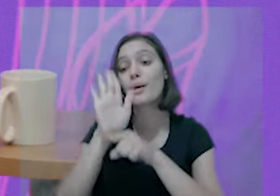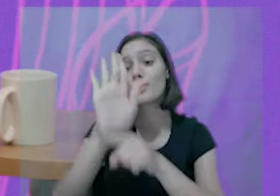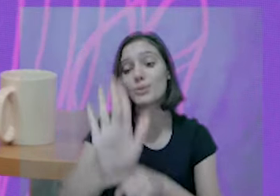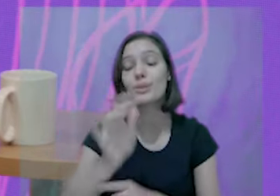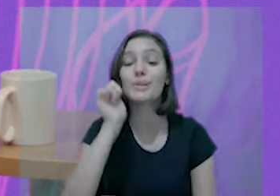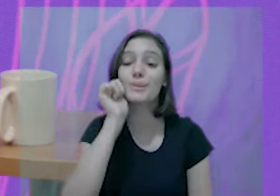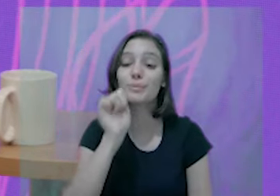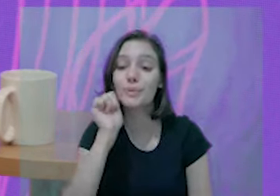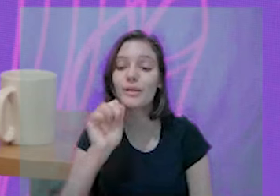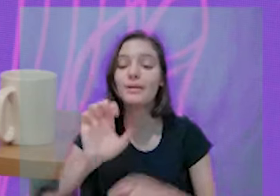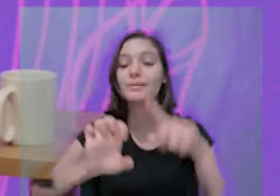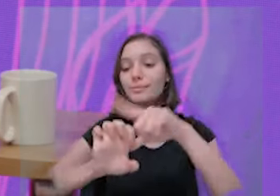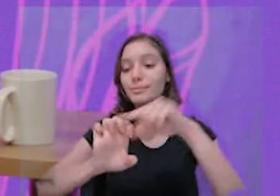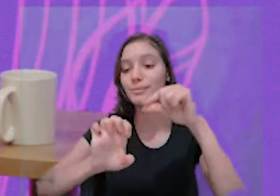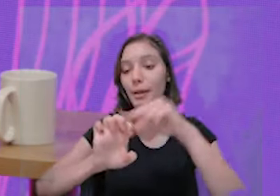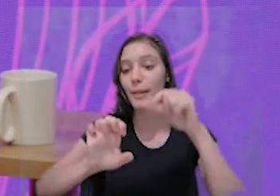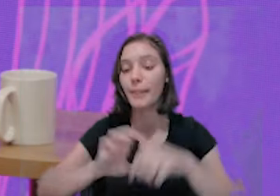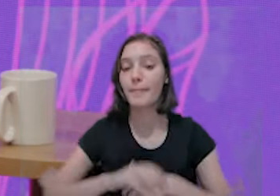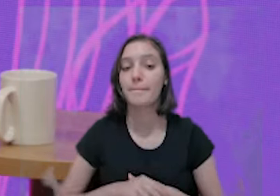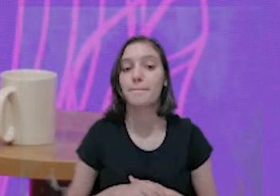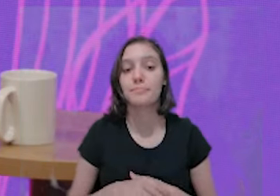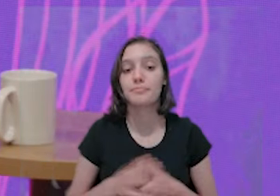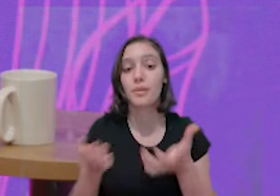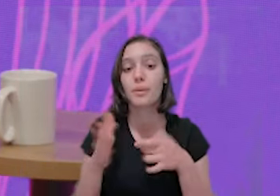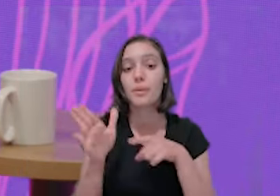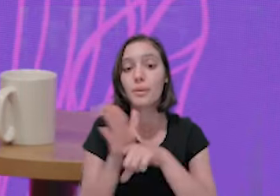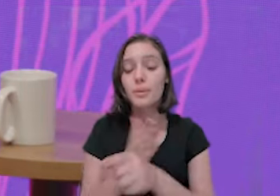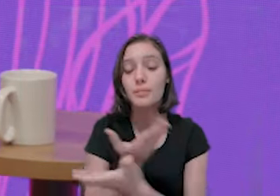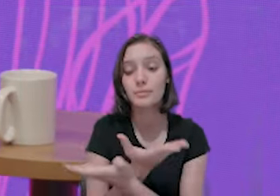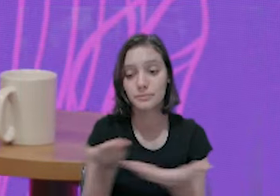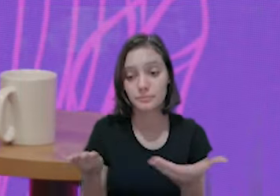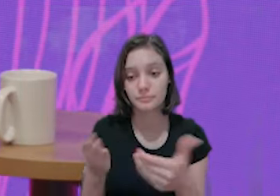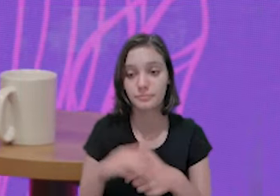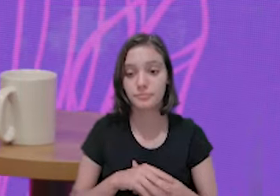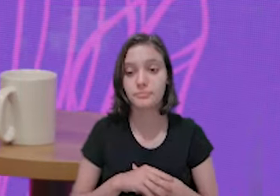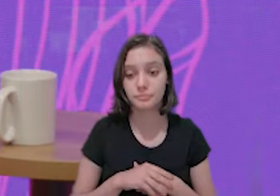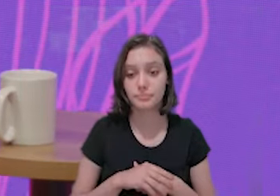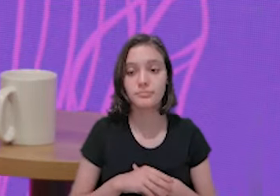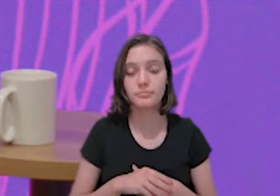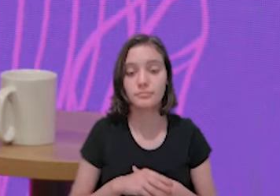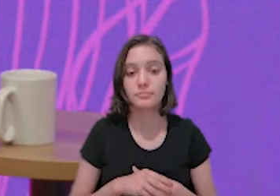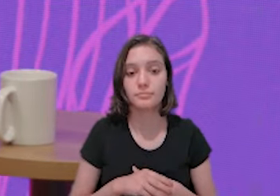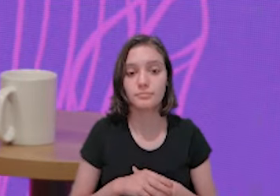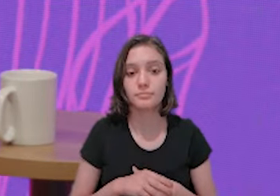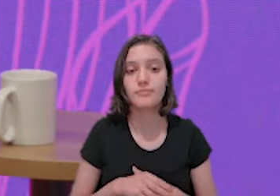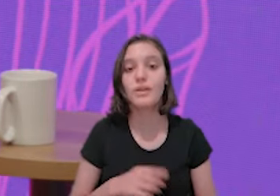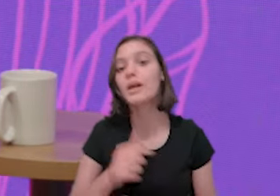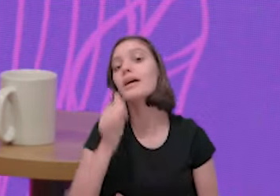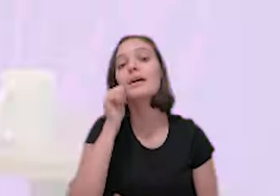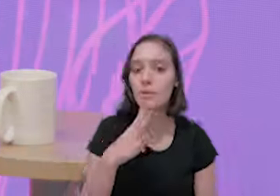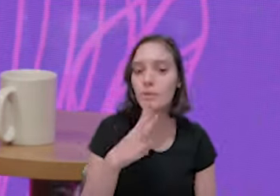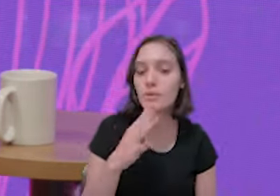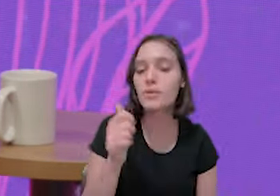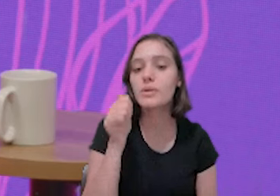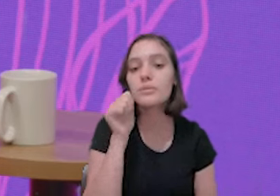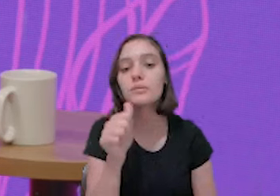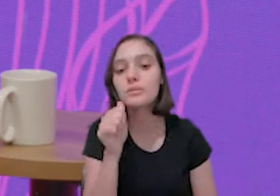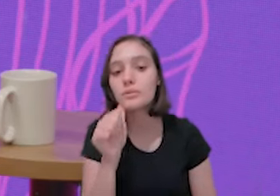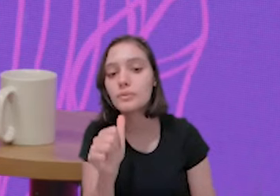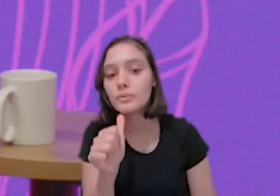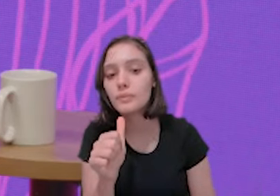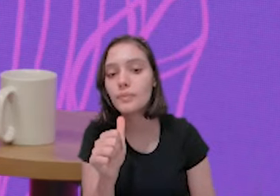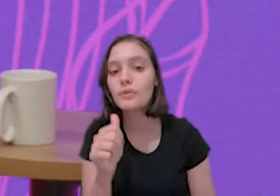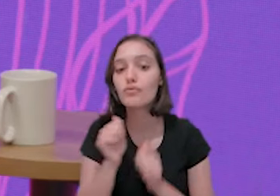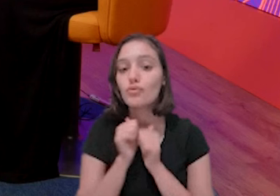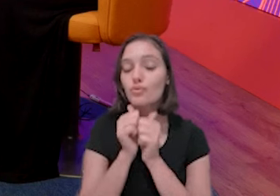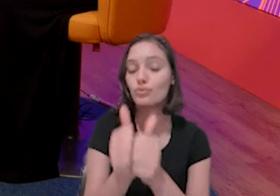né? Essas mulheres empreendendo, você conheceu essas mulheres, esteve nas confecções. E quais são as